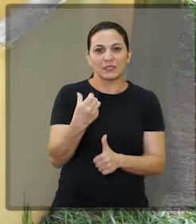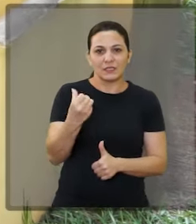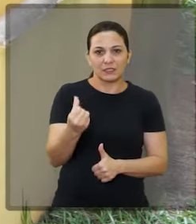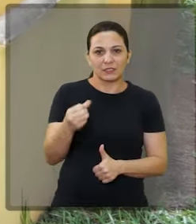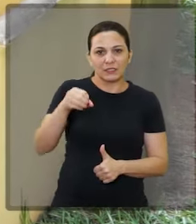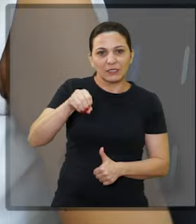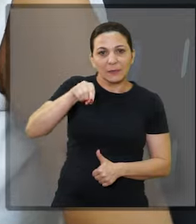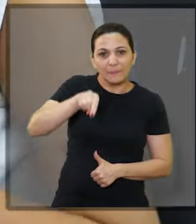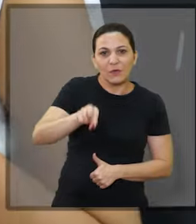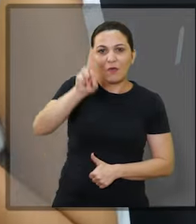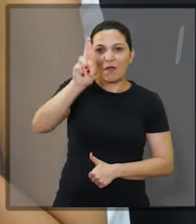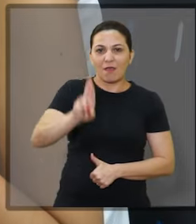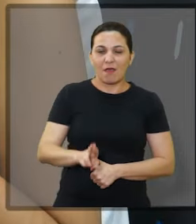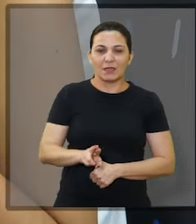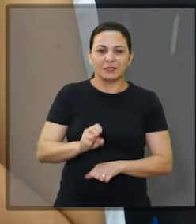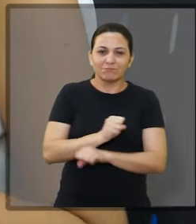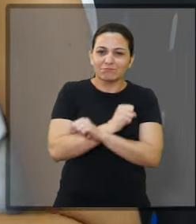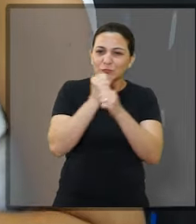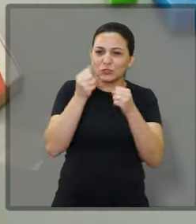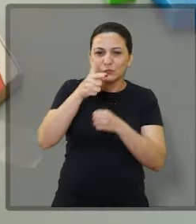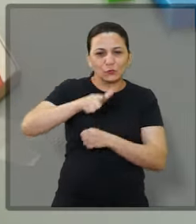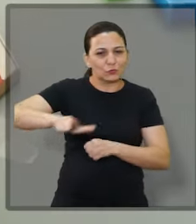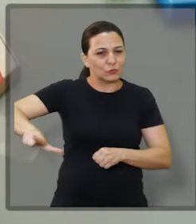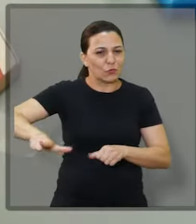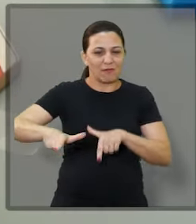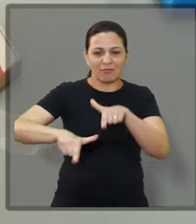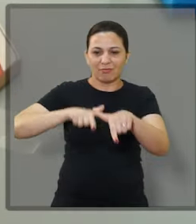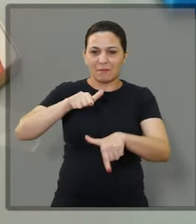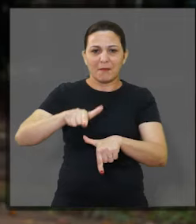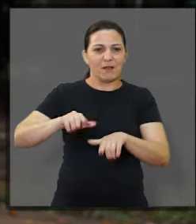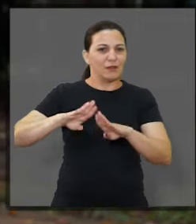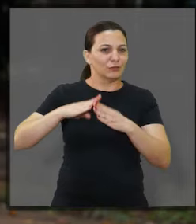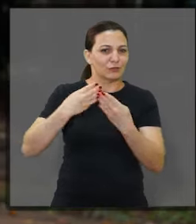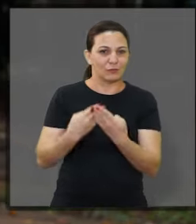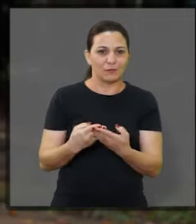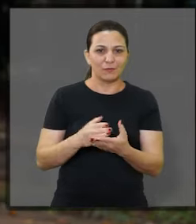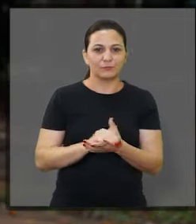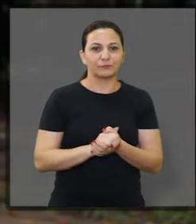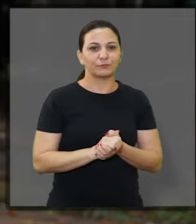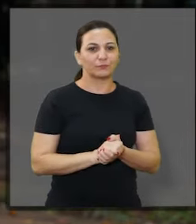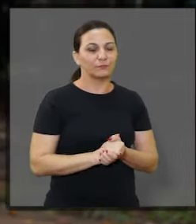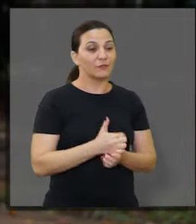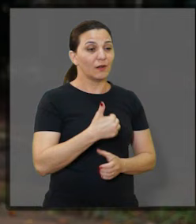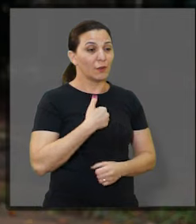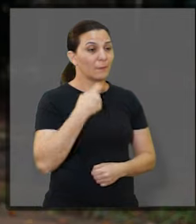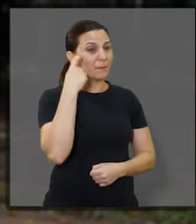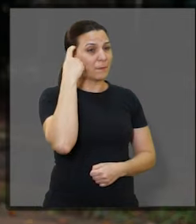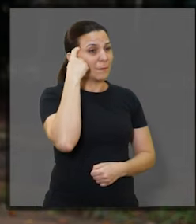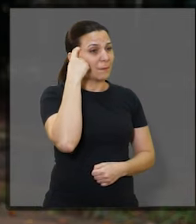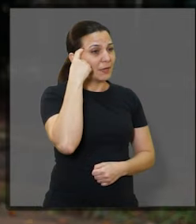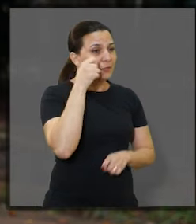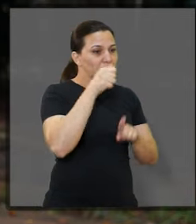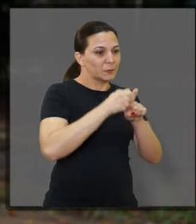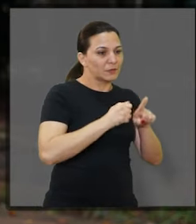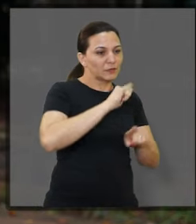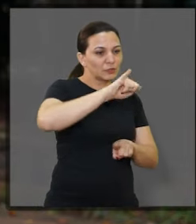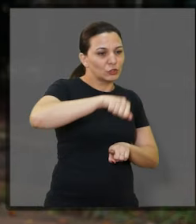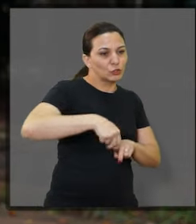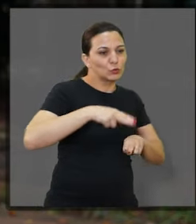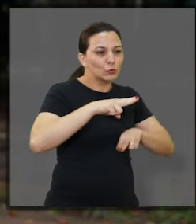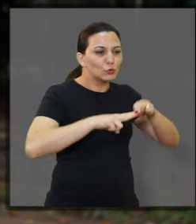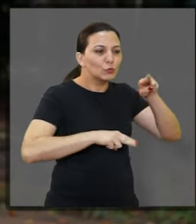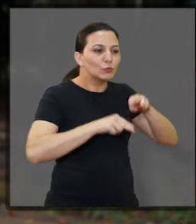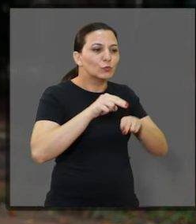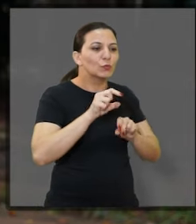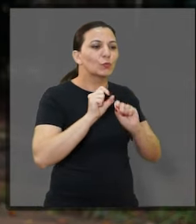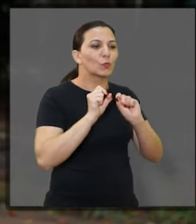inviabilizar a continuidade dos atendimentos. E eu creio que junho, junho eu